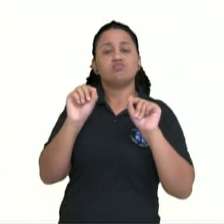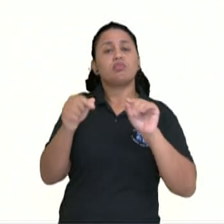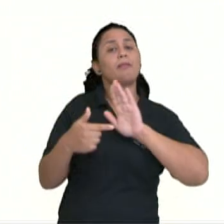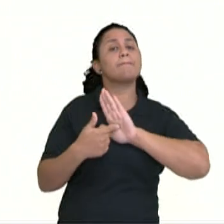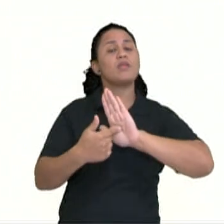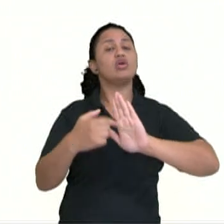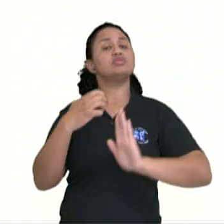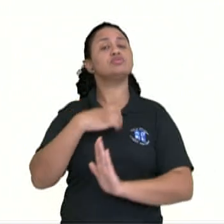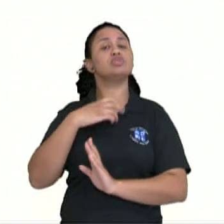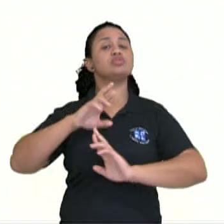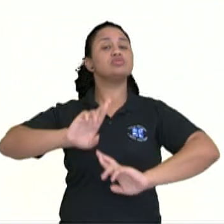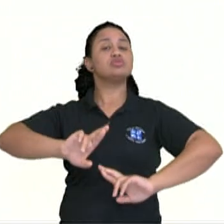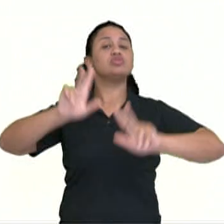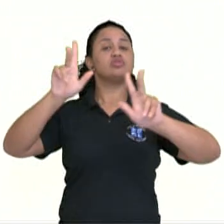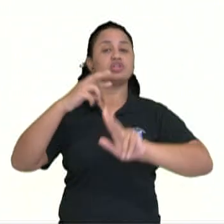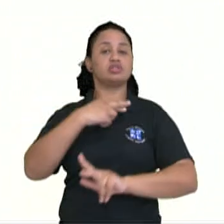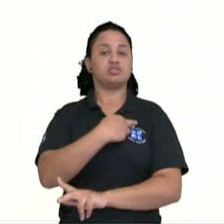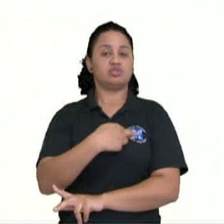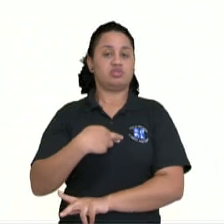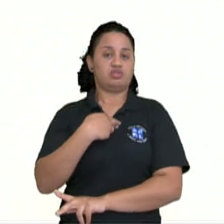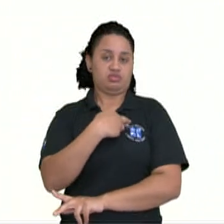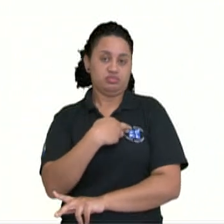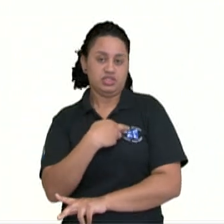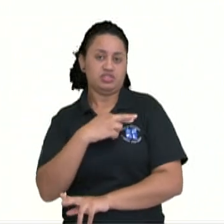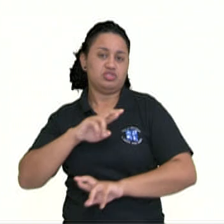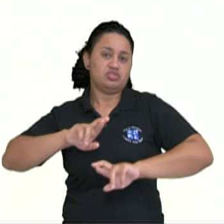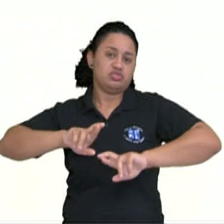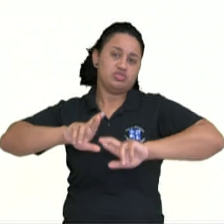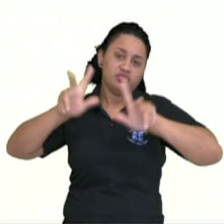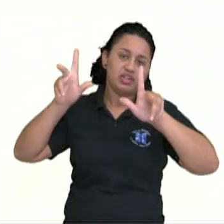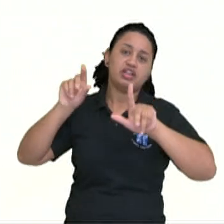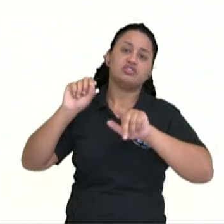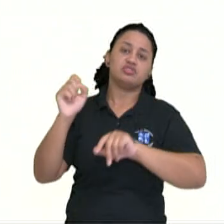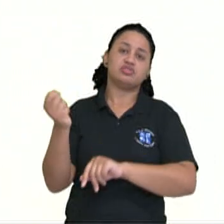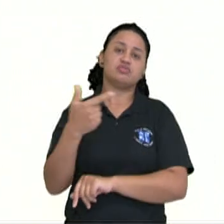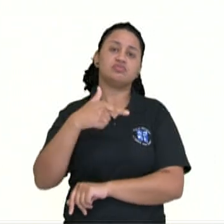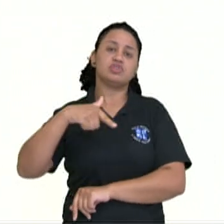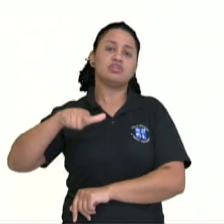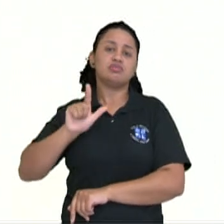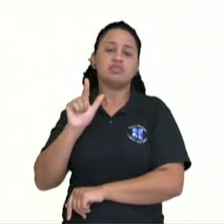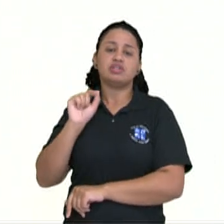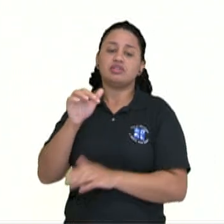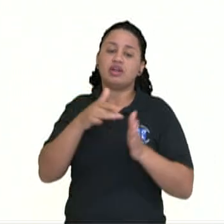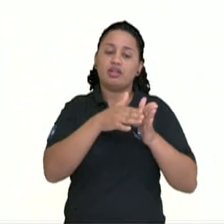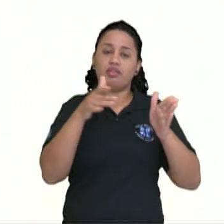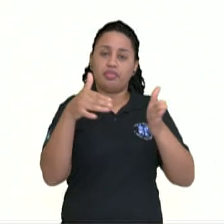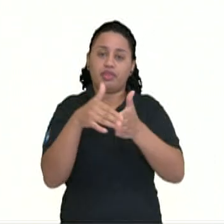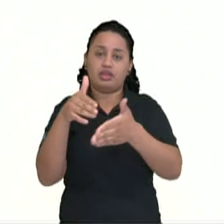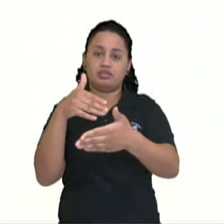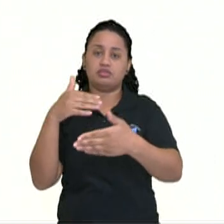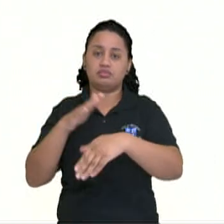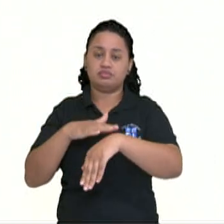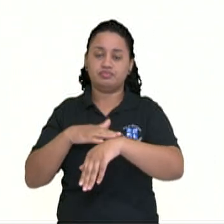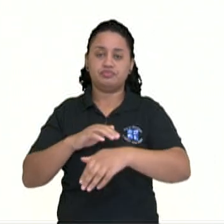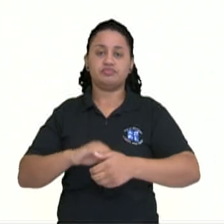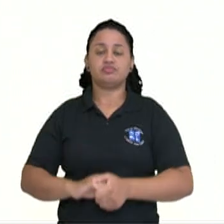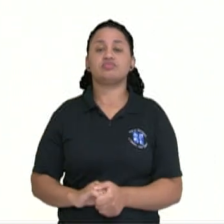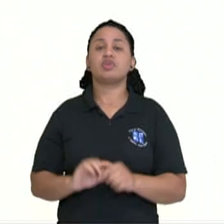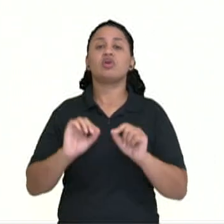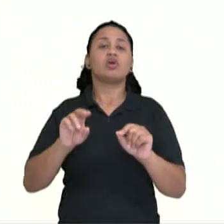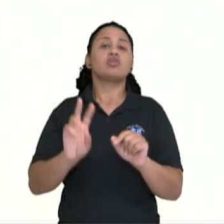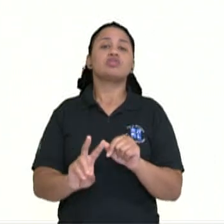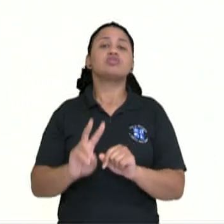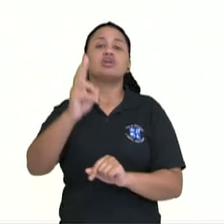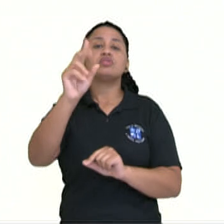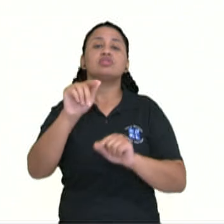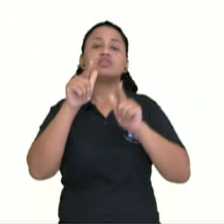uma nova forma de fazer um romance diferente do que vinha sendo feito até então. Valorização da